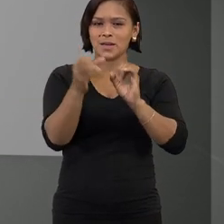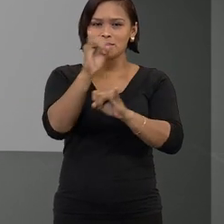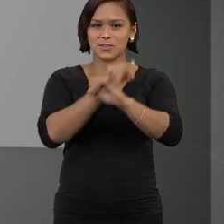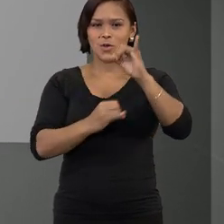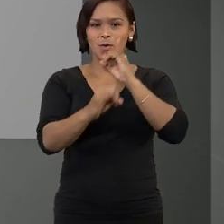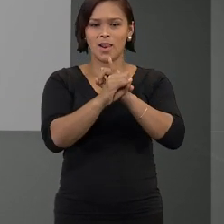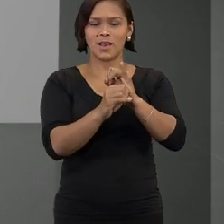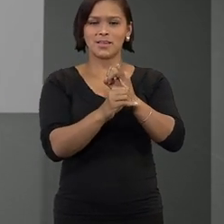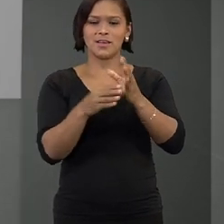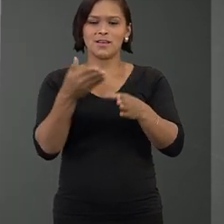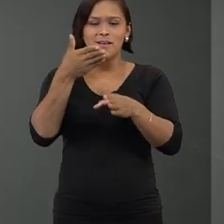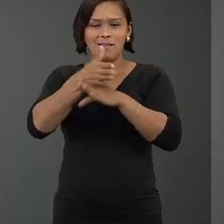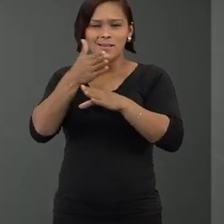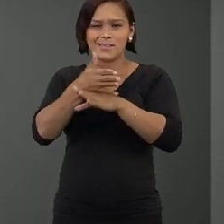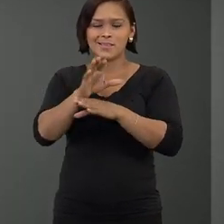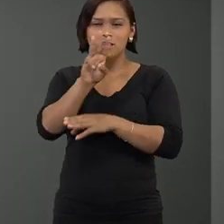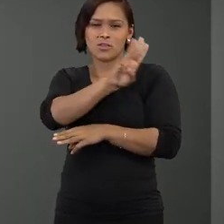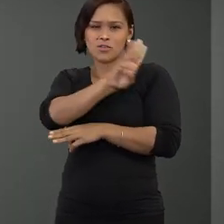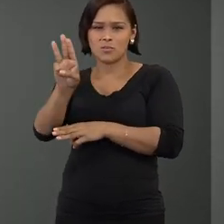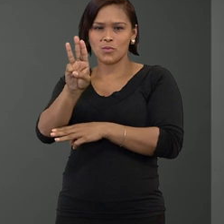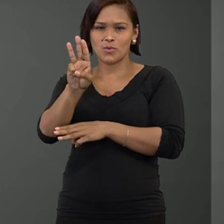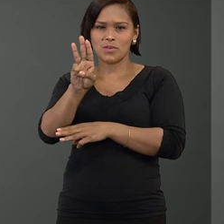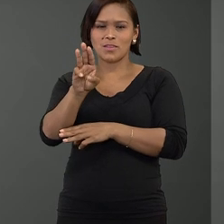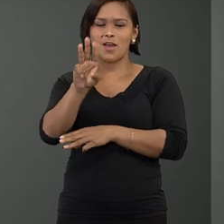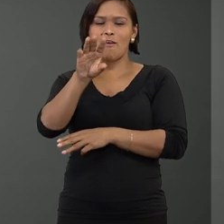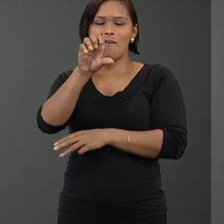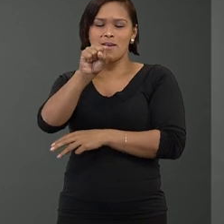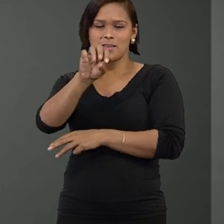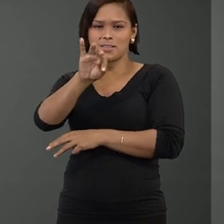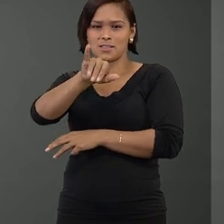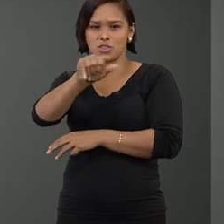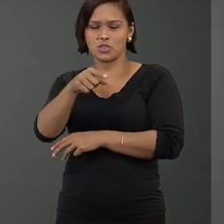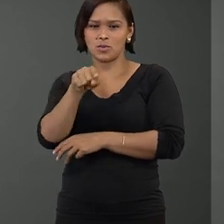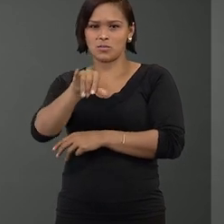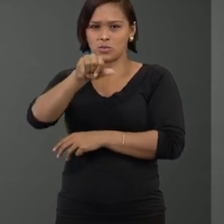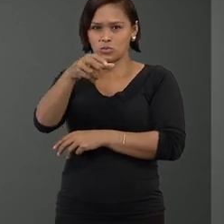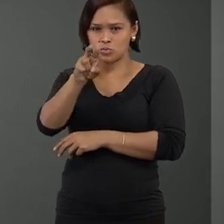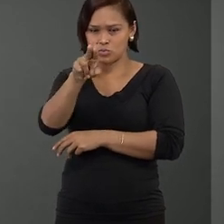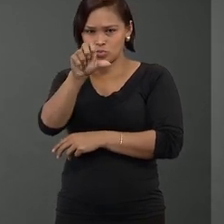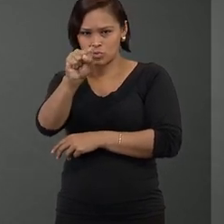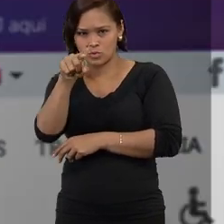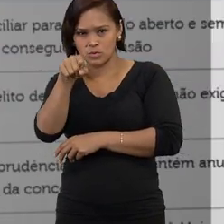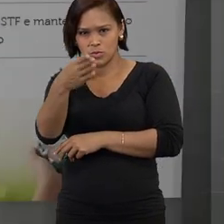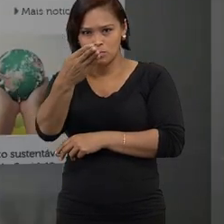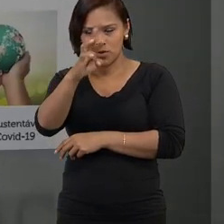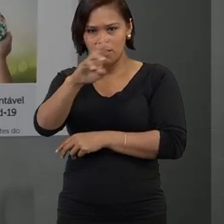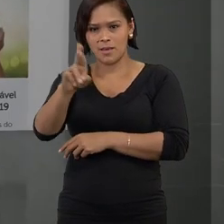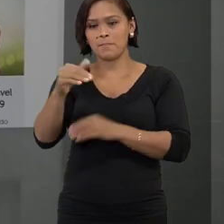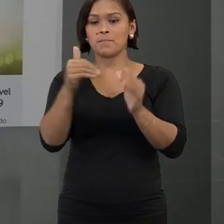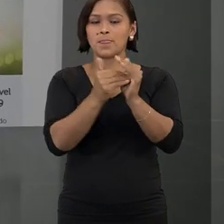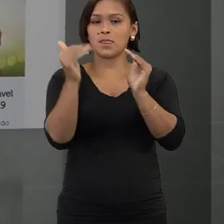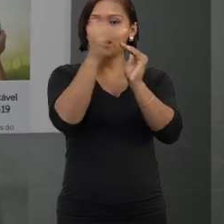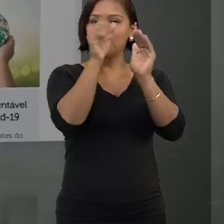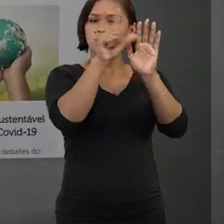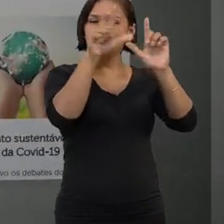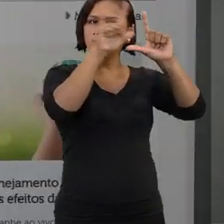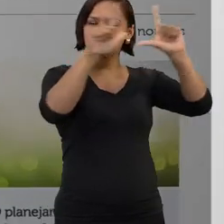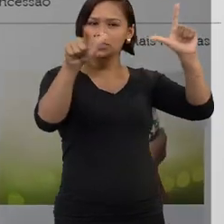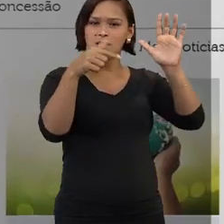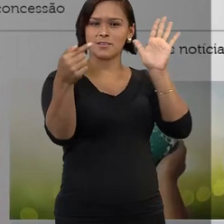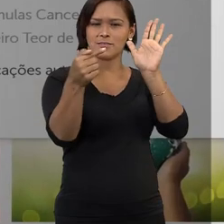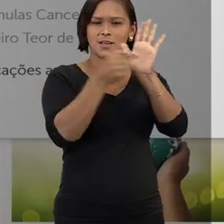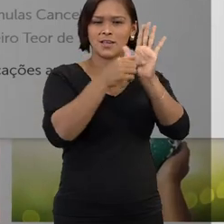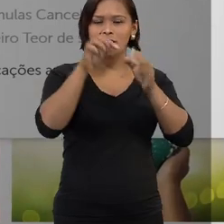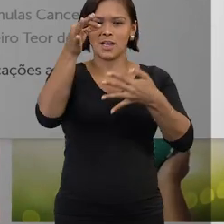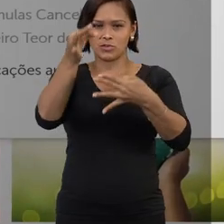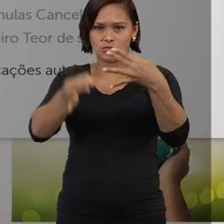ferramenta online, entre no portal do STJ através do endereço stj.jus.br. No menu superior do site,